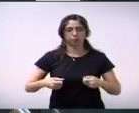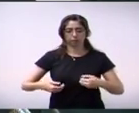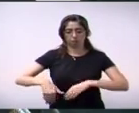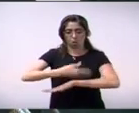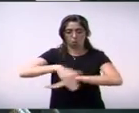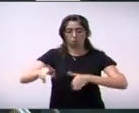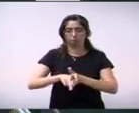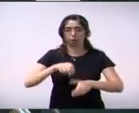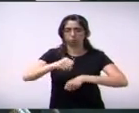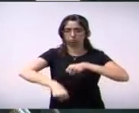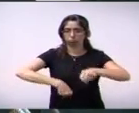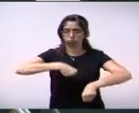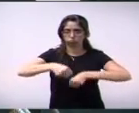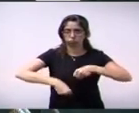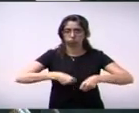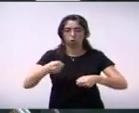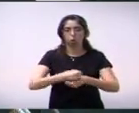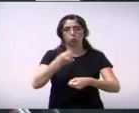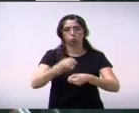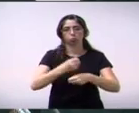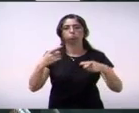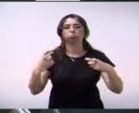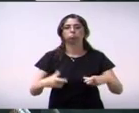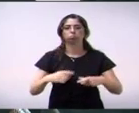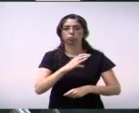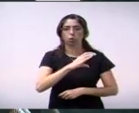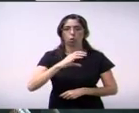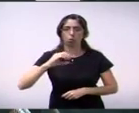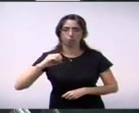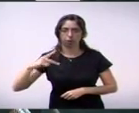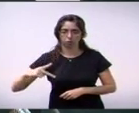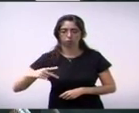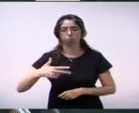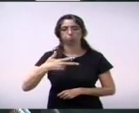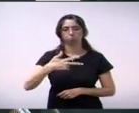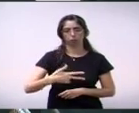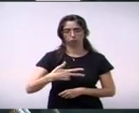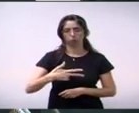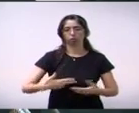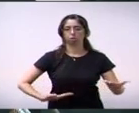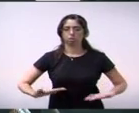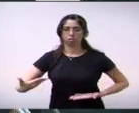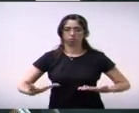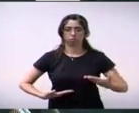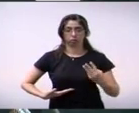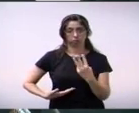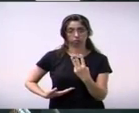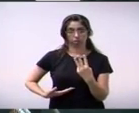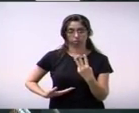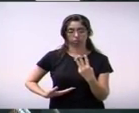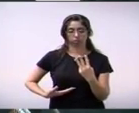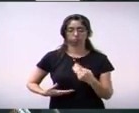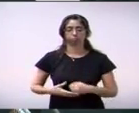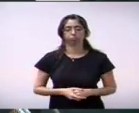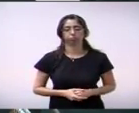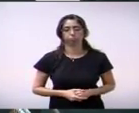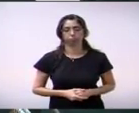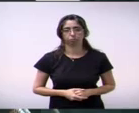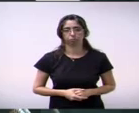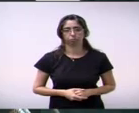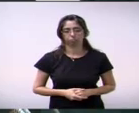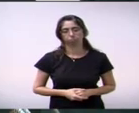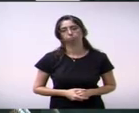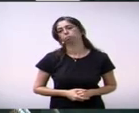e uma pista para caminhada nos bairros Coperlotes, Bom Retiro e Parque dos Servidores. 147 do